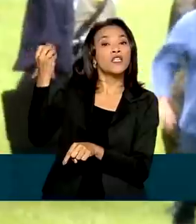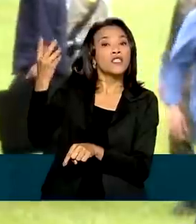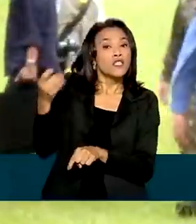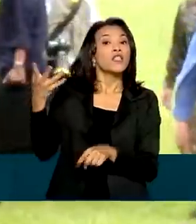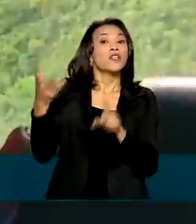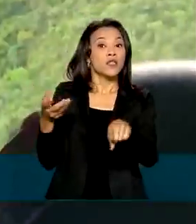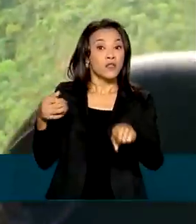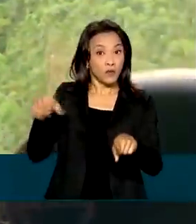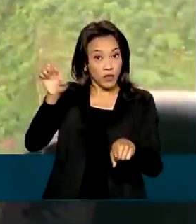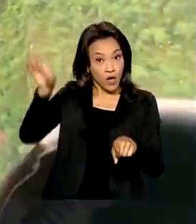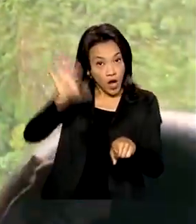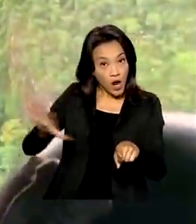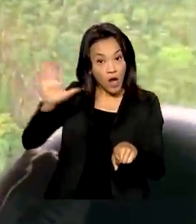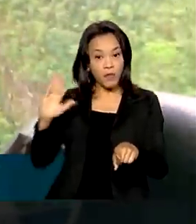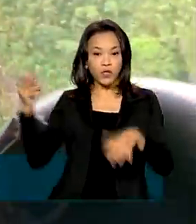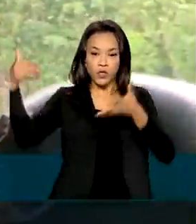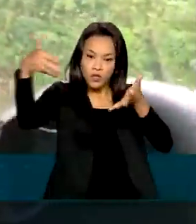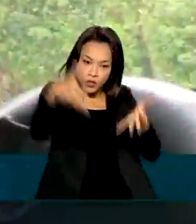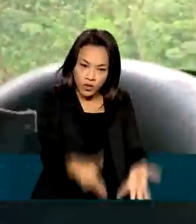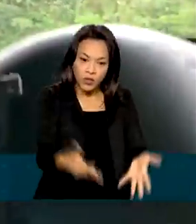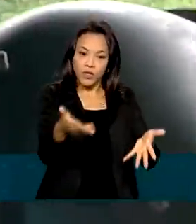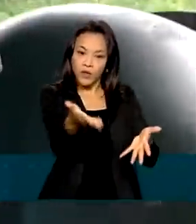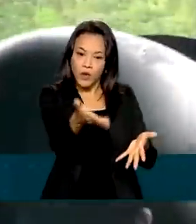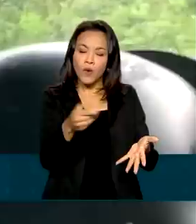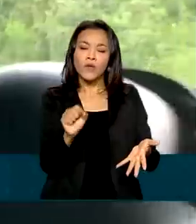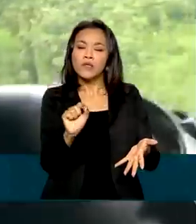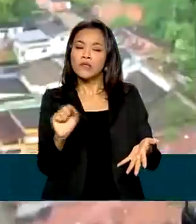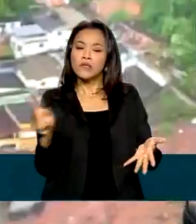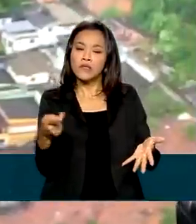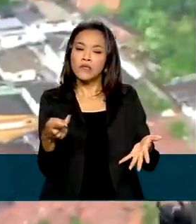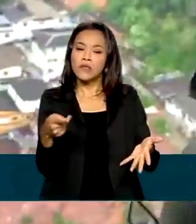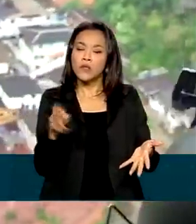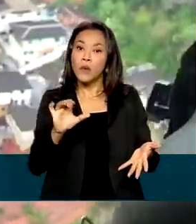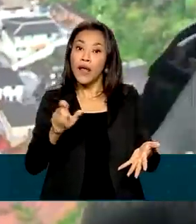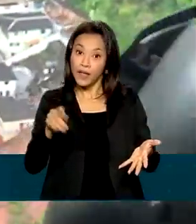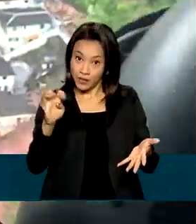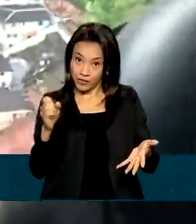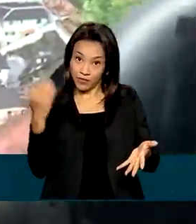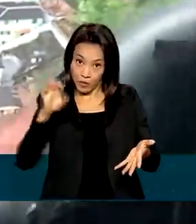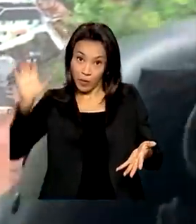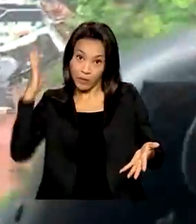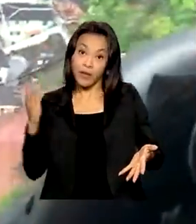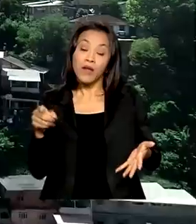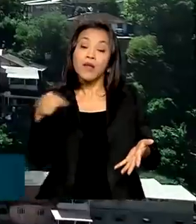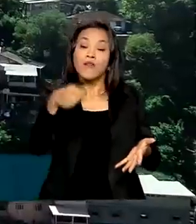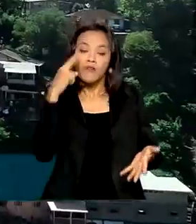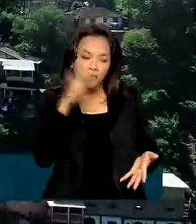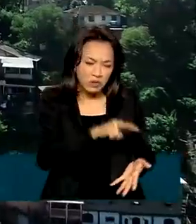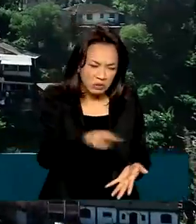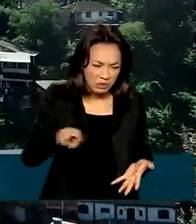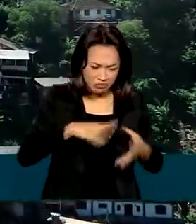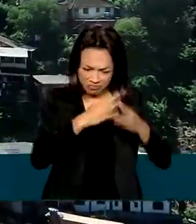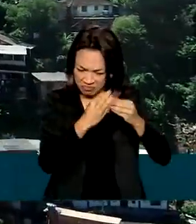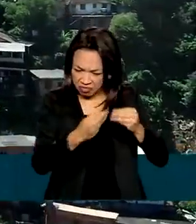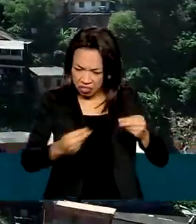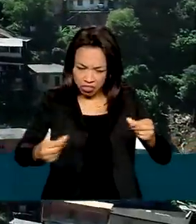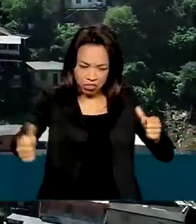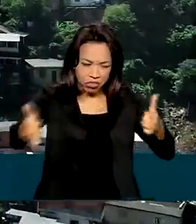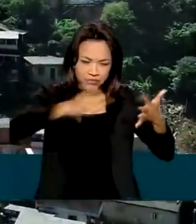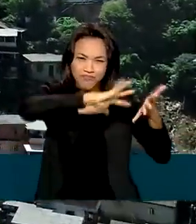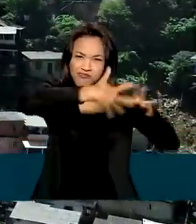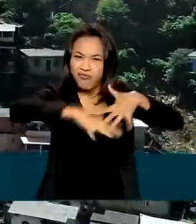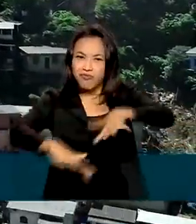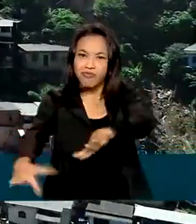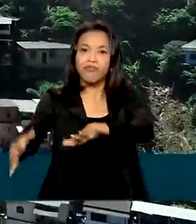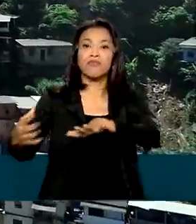Bolsonaro sobrevoou de helicóptero as áreas atingidas. Após observar do alto os estragos causados pelo temporal que